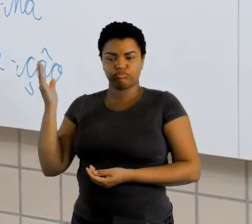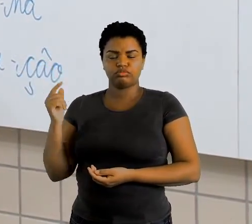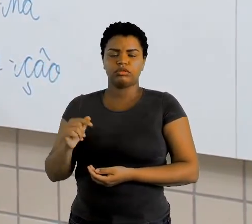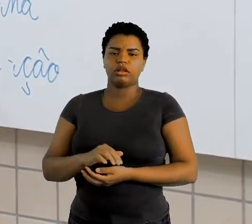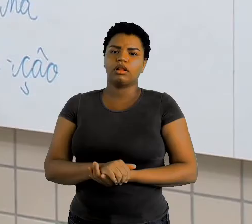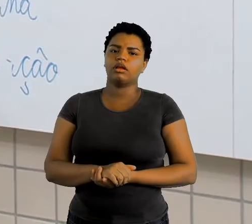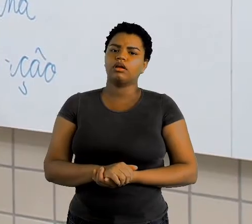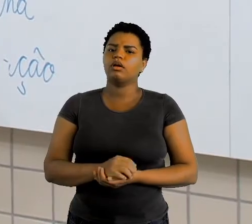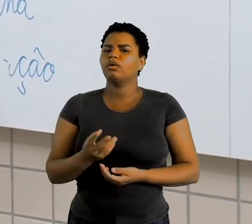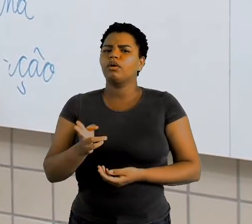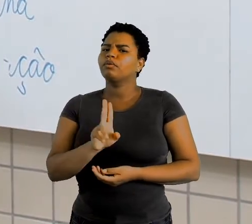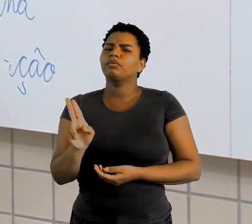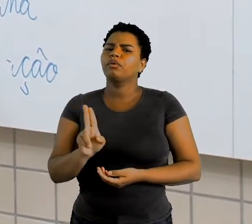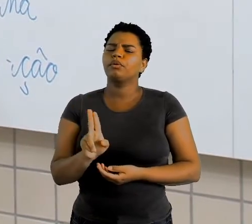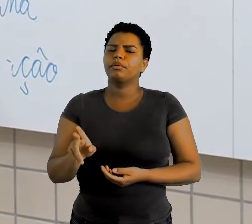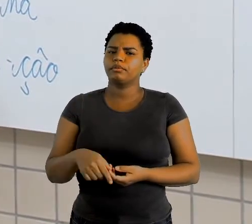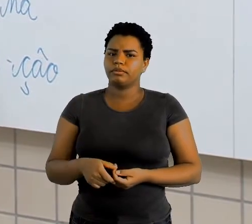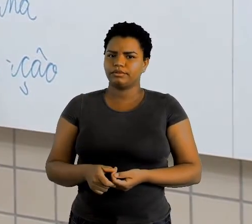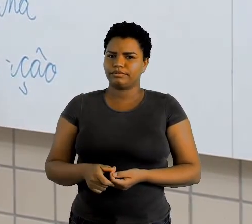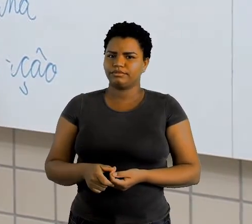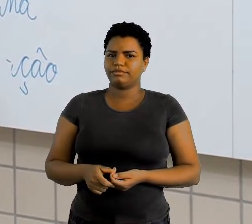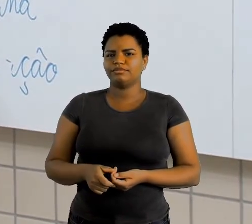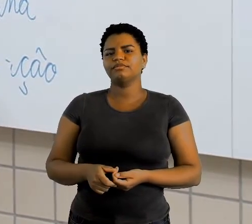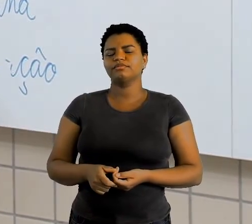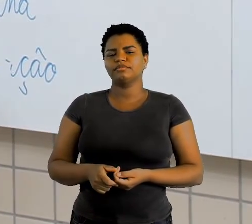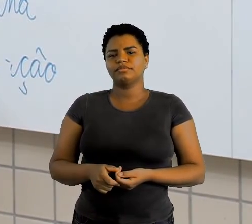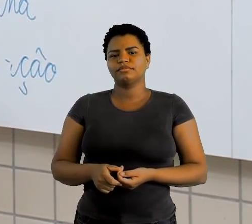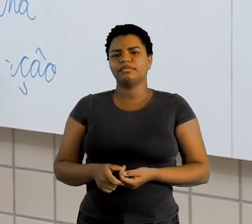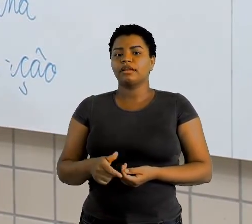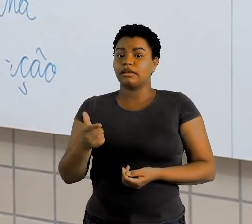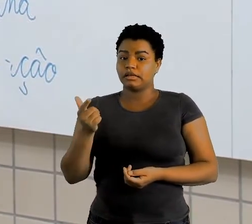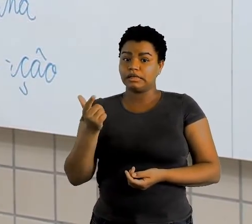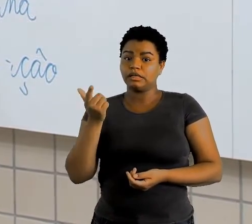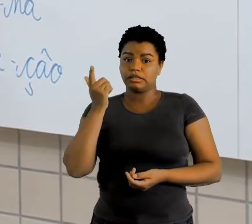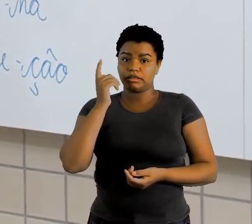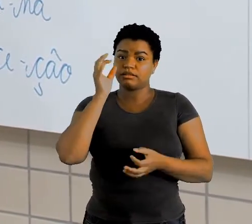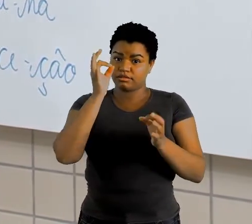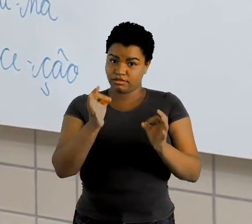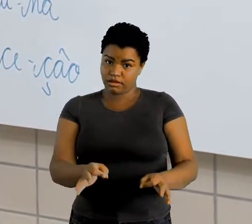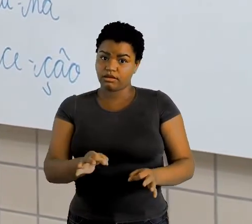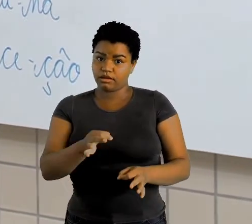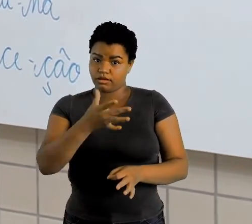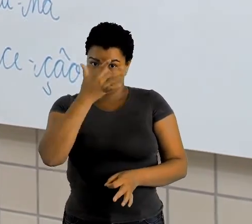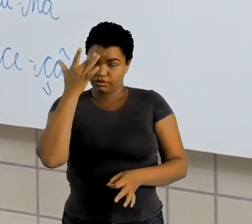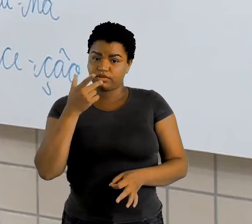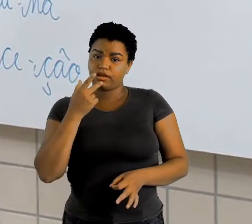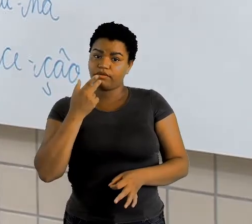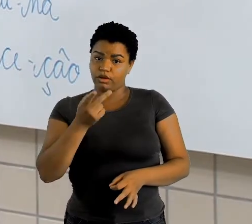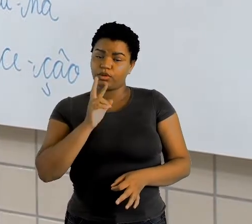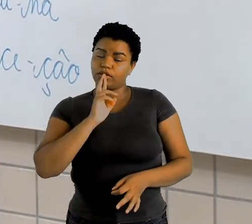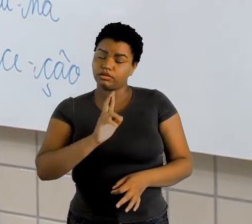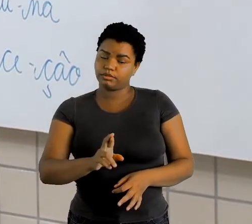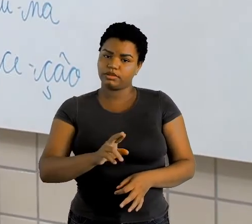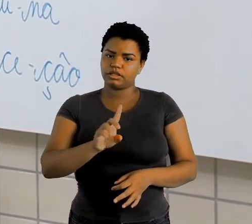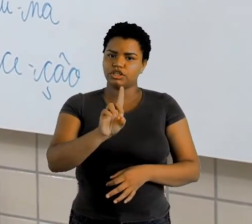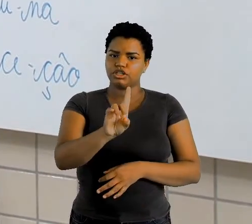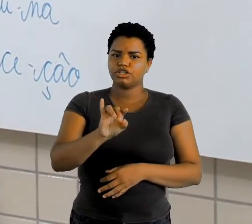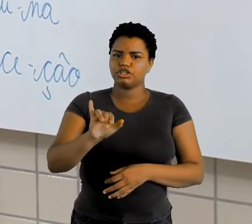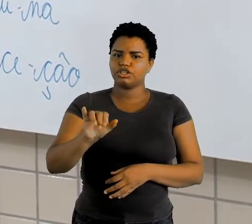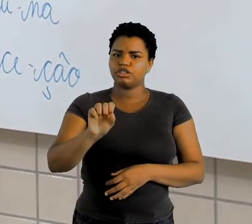duas sílabas? acertou quem respondeu de sílaba então a palavra de